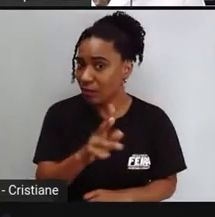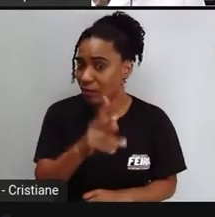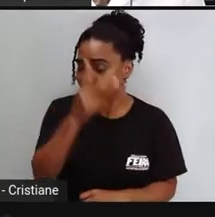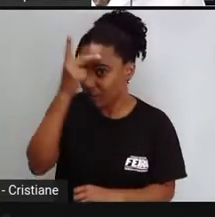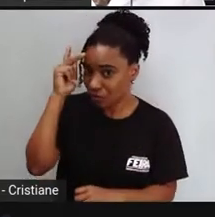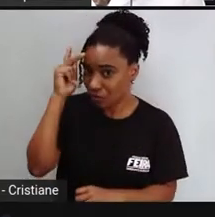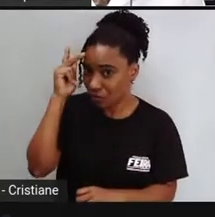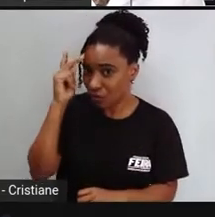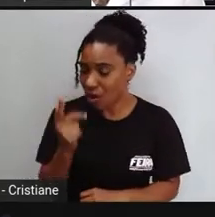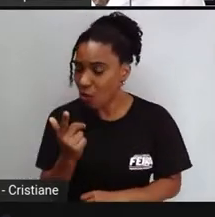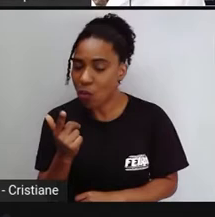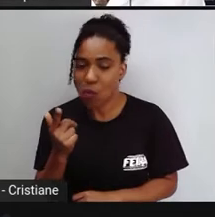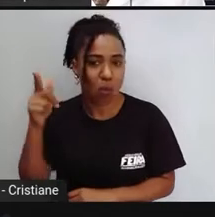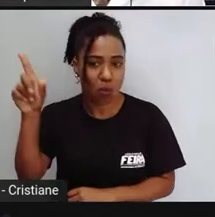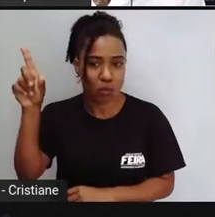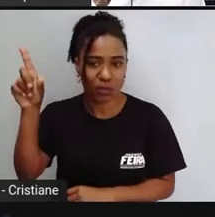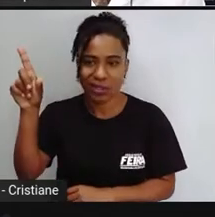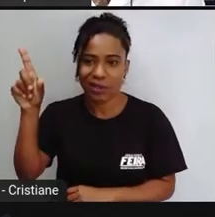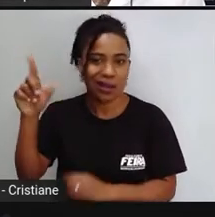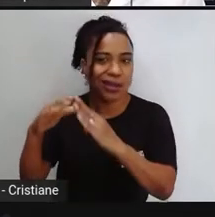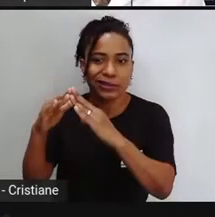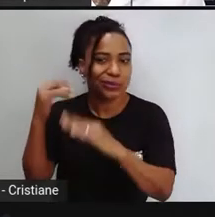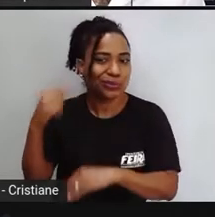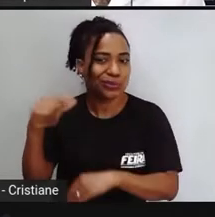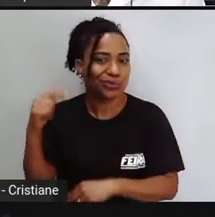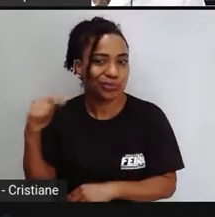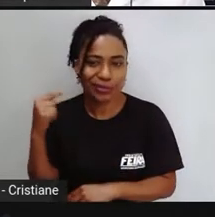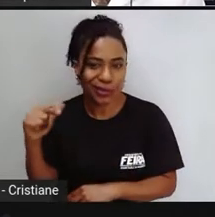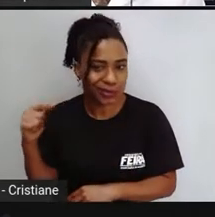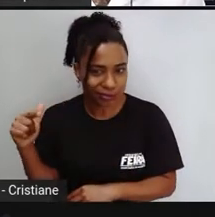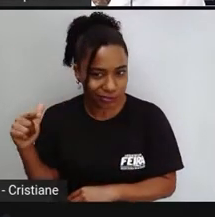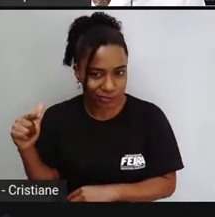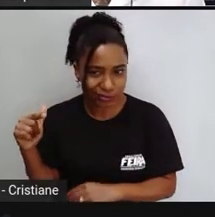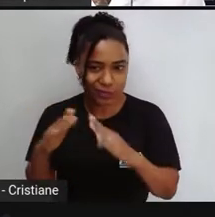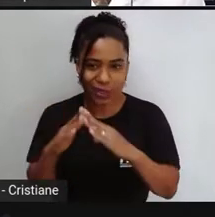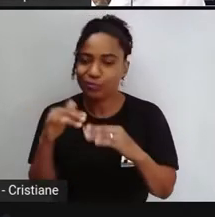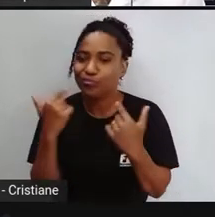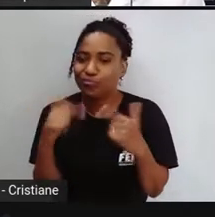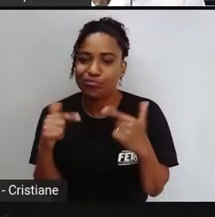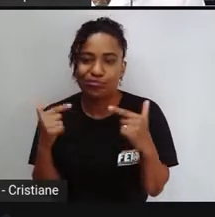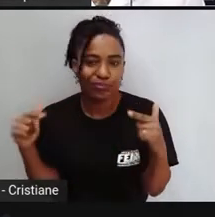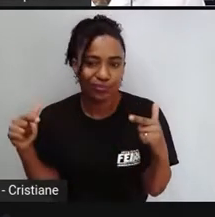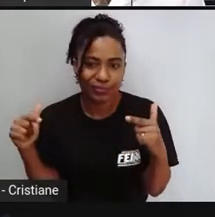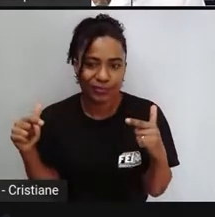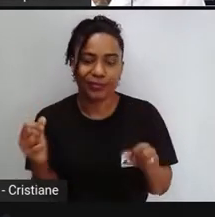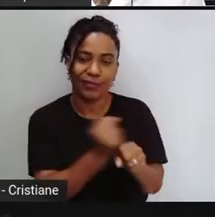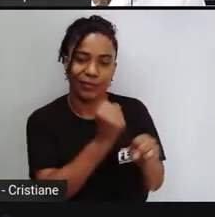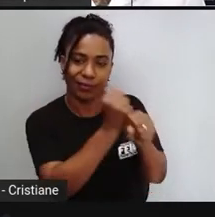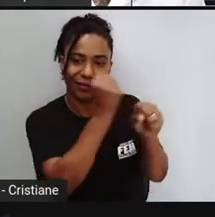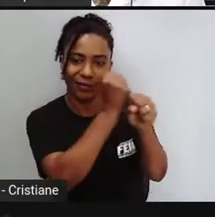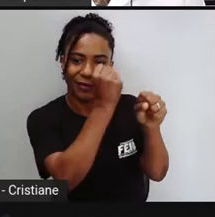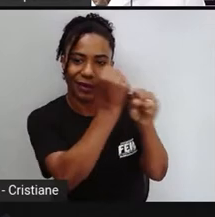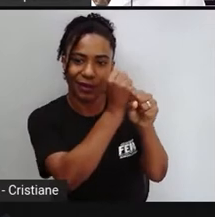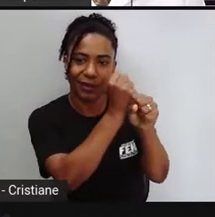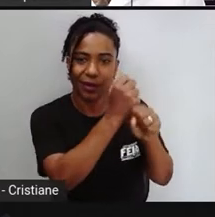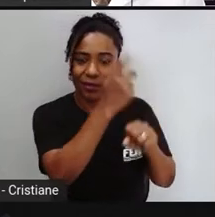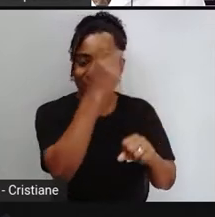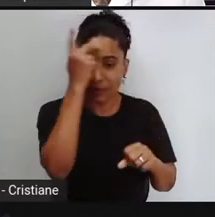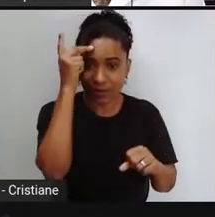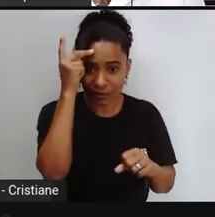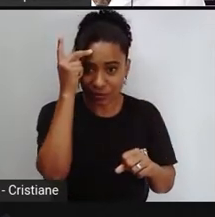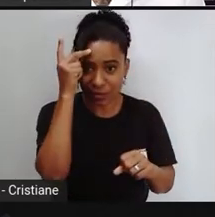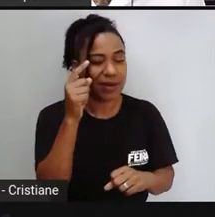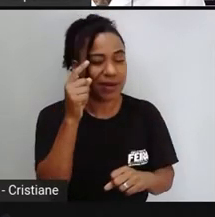outra opção, mas a opção é sempre tomada pela mais